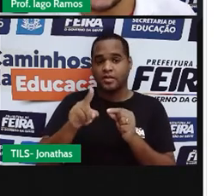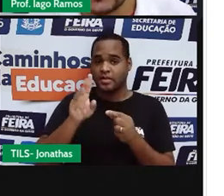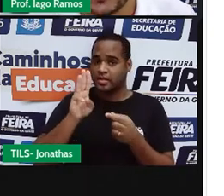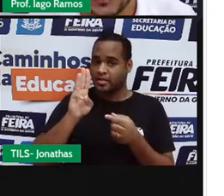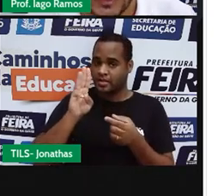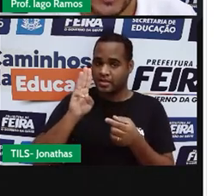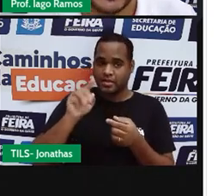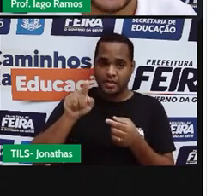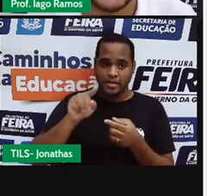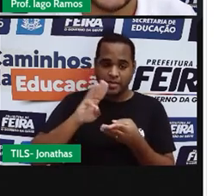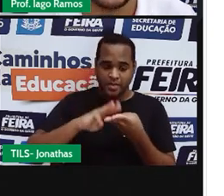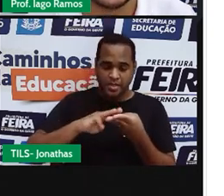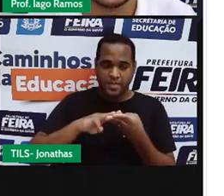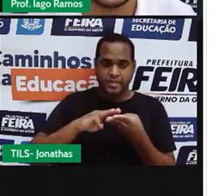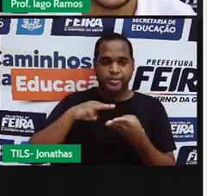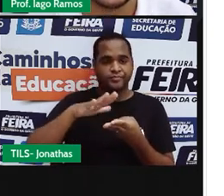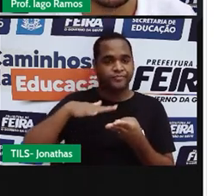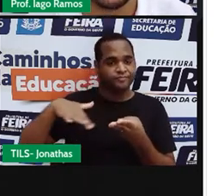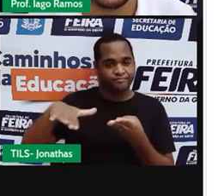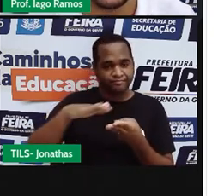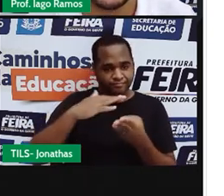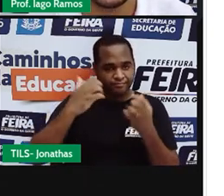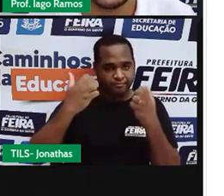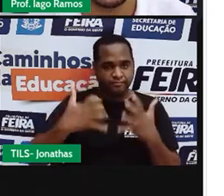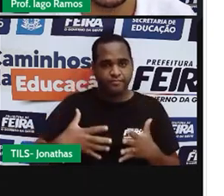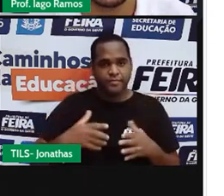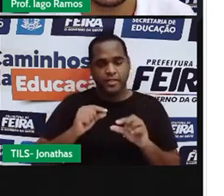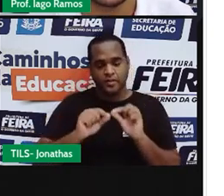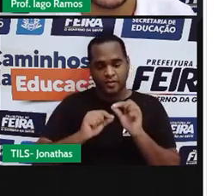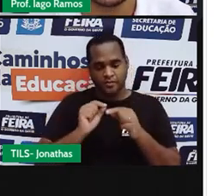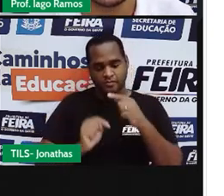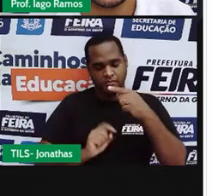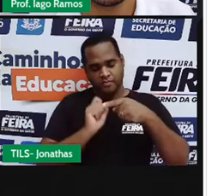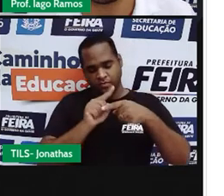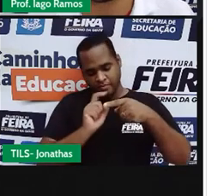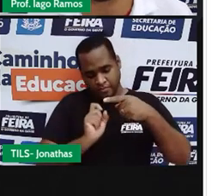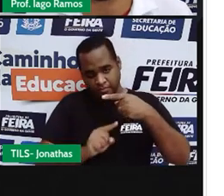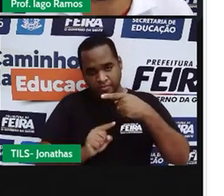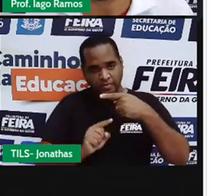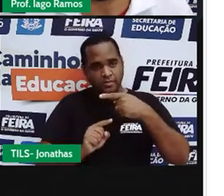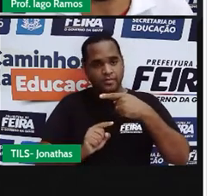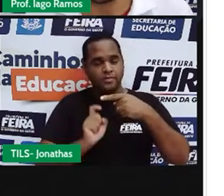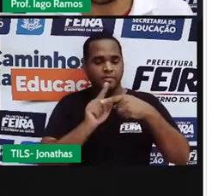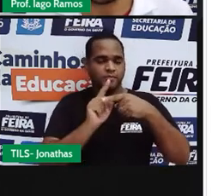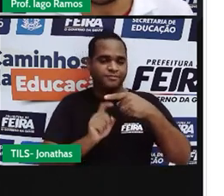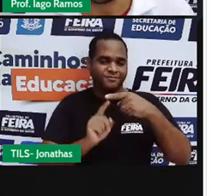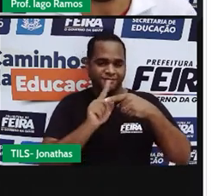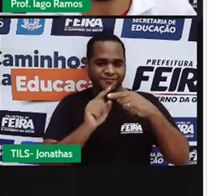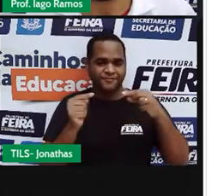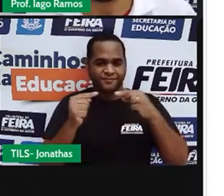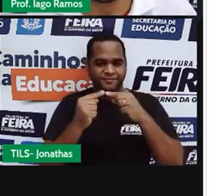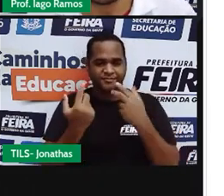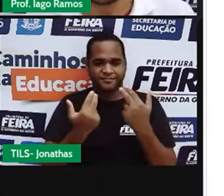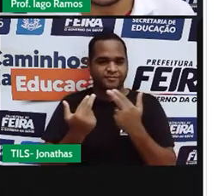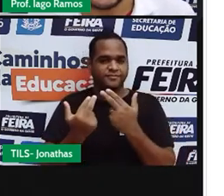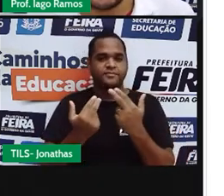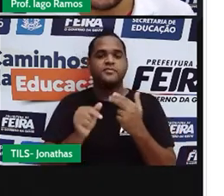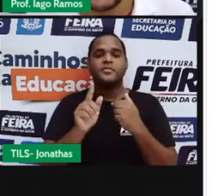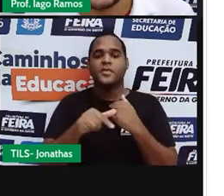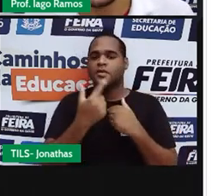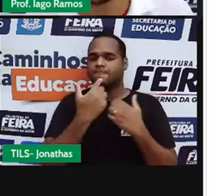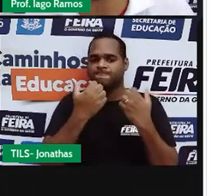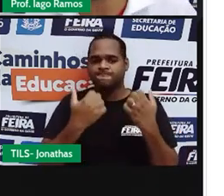razão ela é representada por meio de uma fração. Então o número